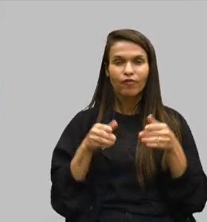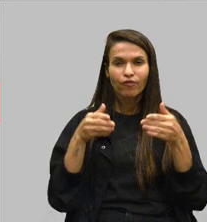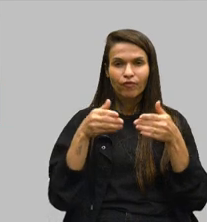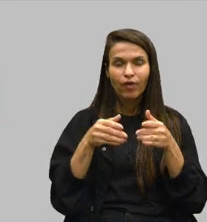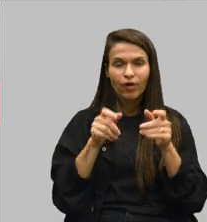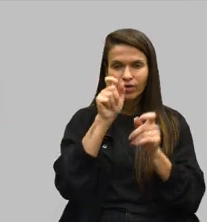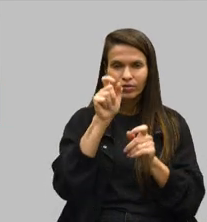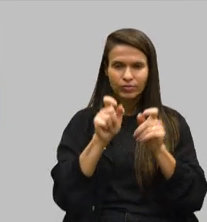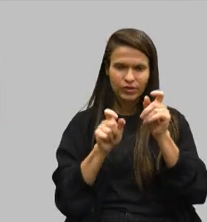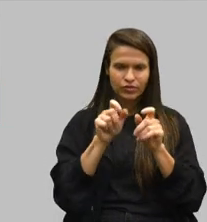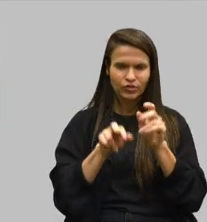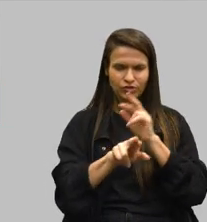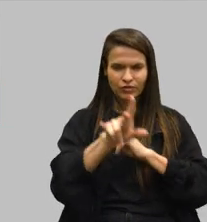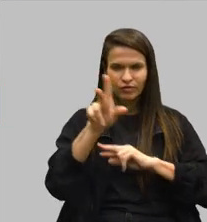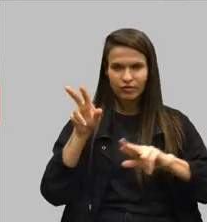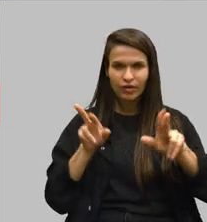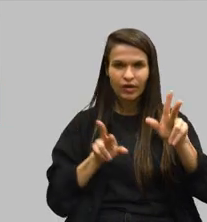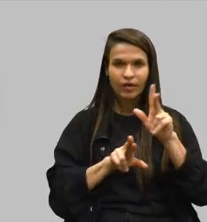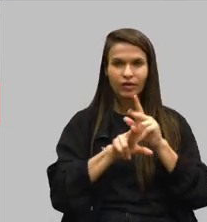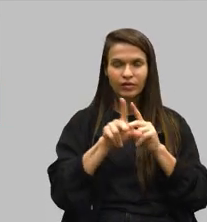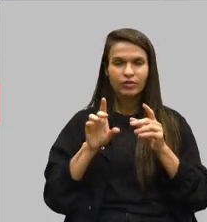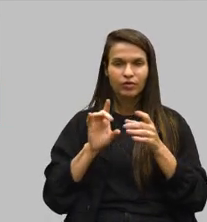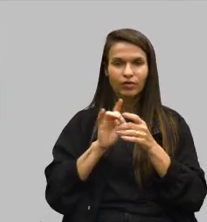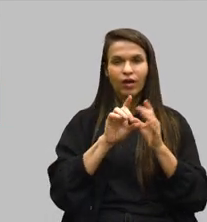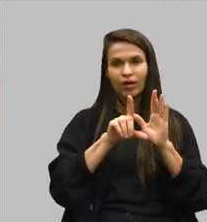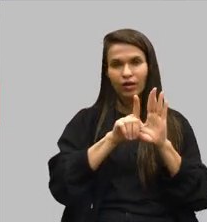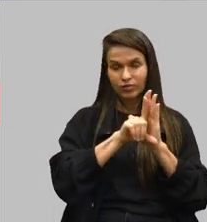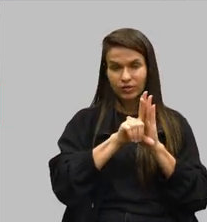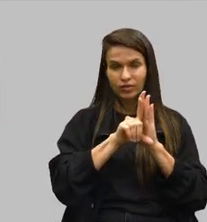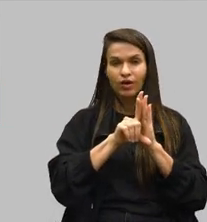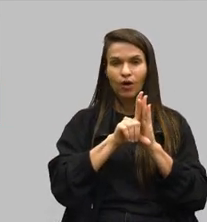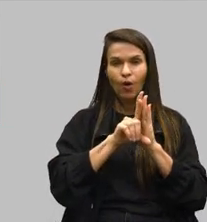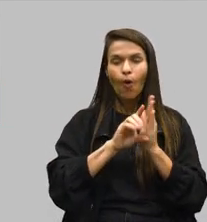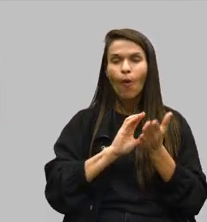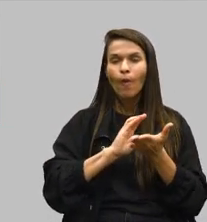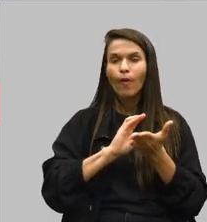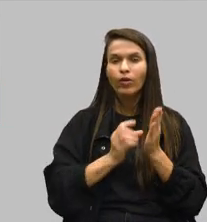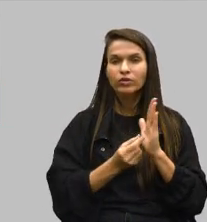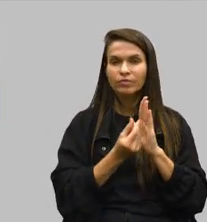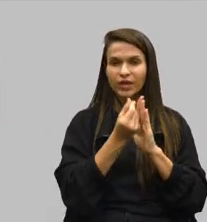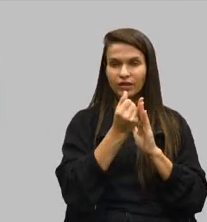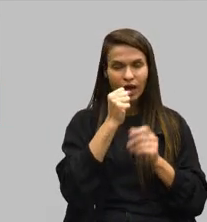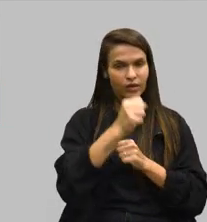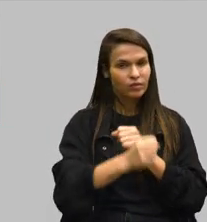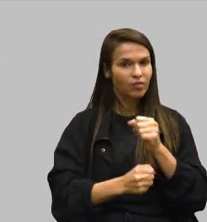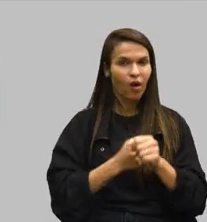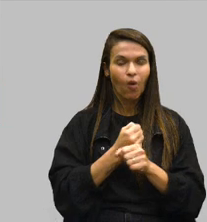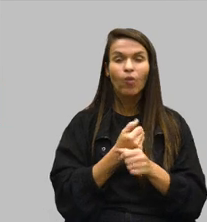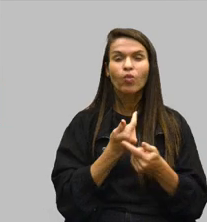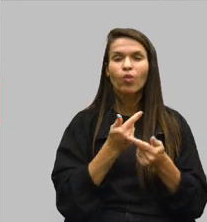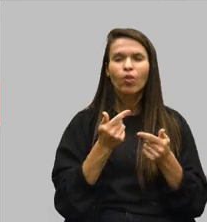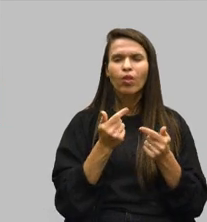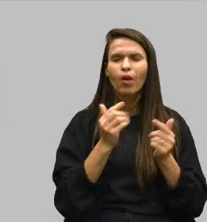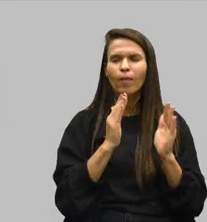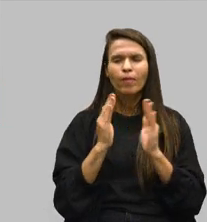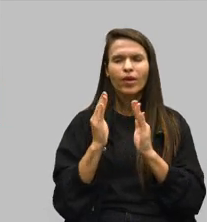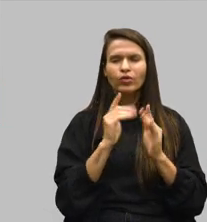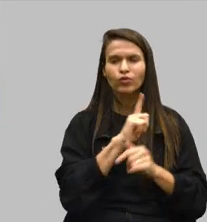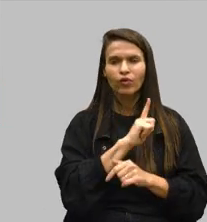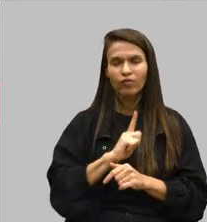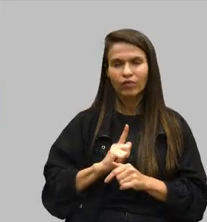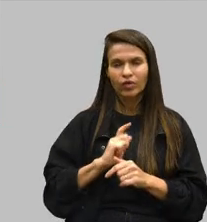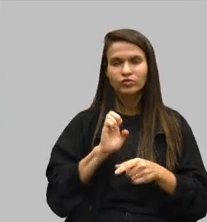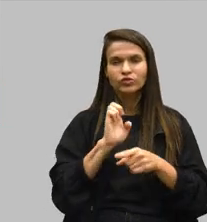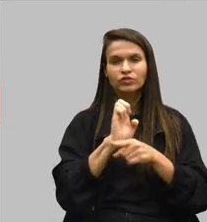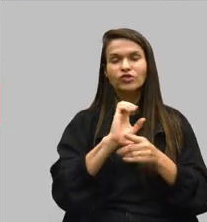neurodiversa por meio da lei orçamentária anual. Não existe ainda uma previsão do governo do Estado de